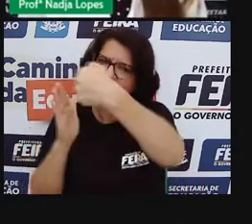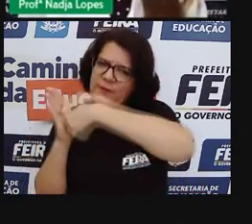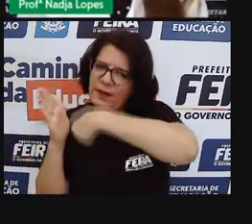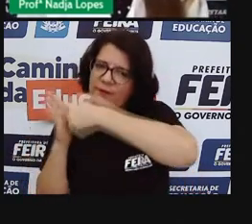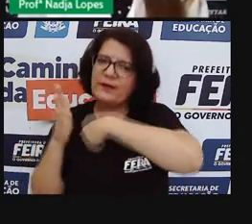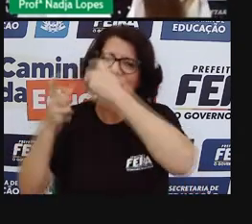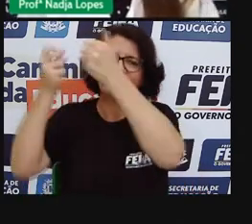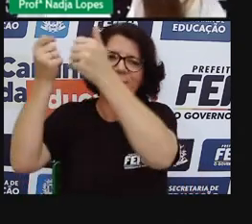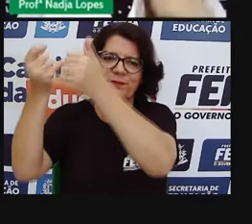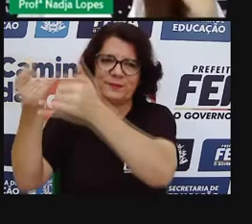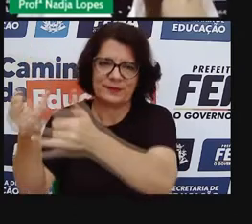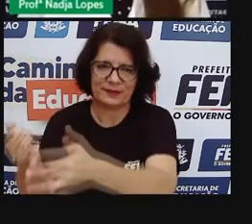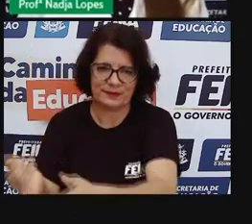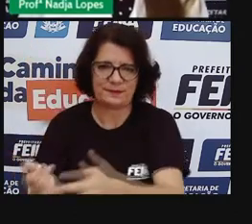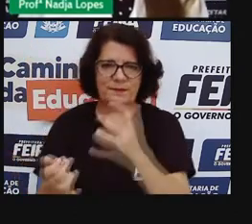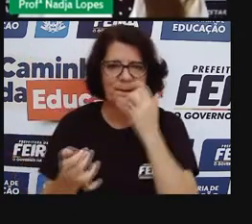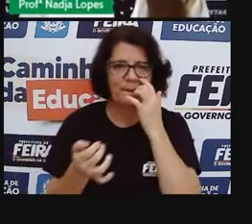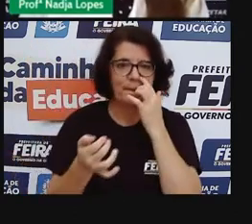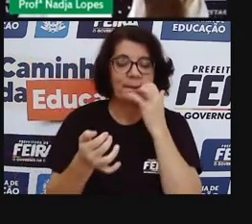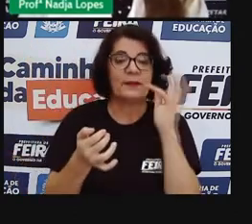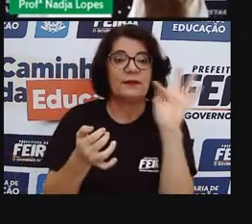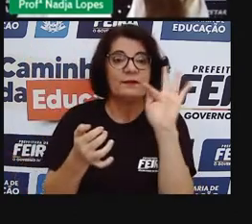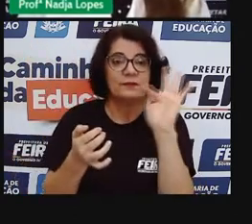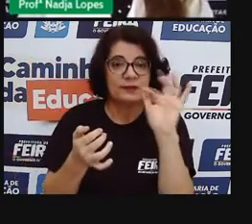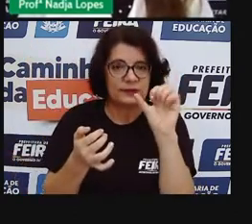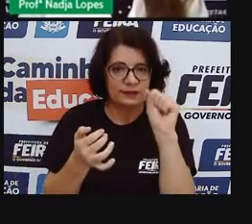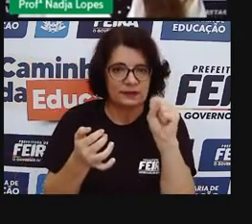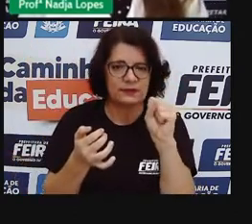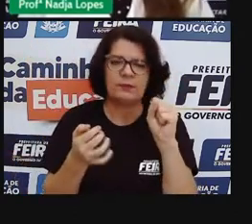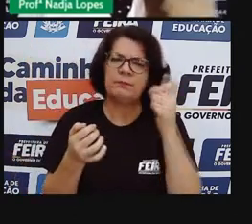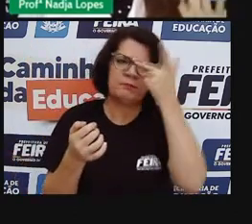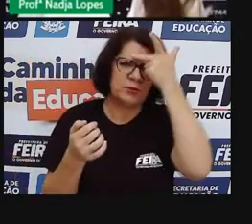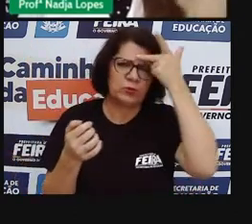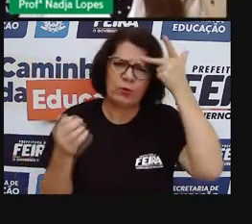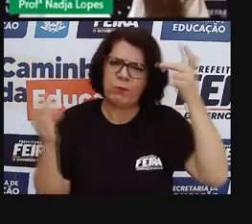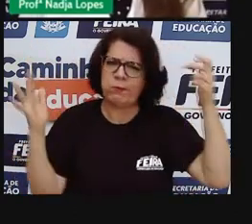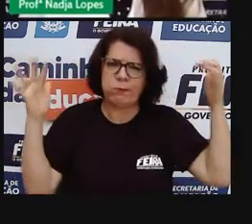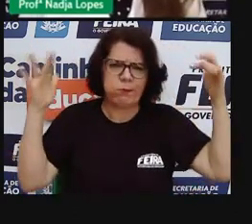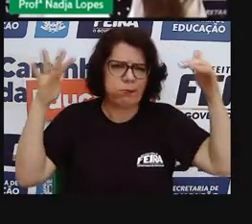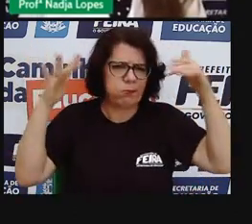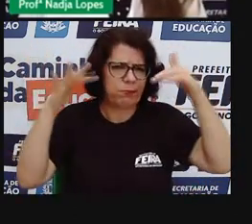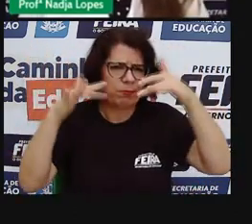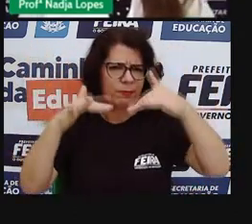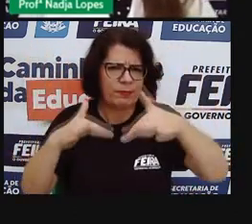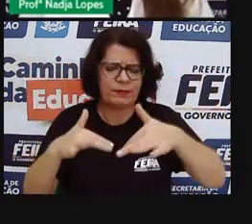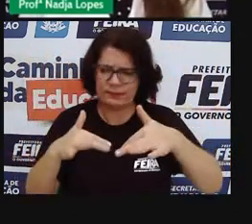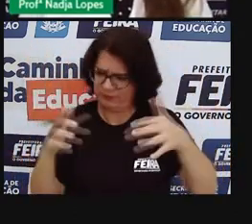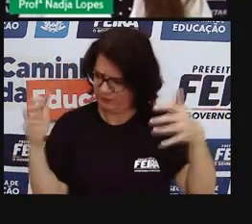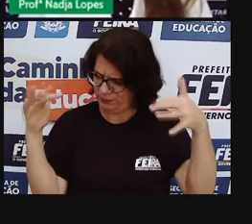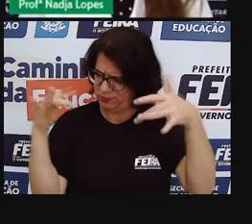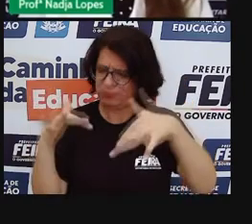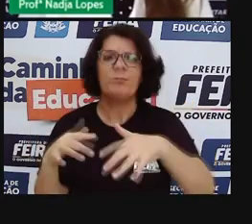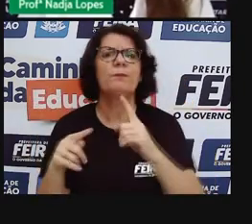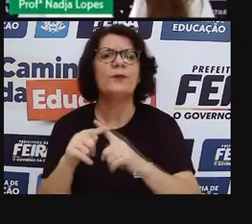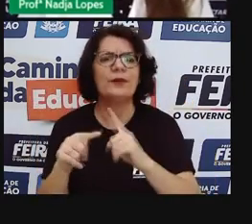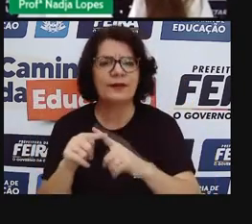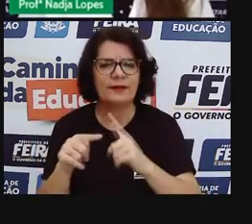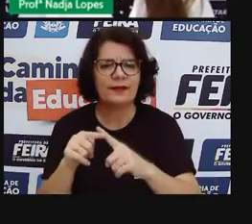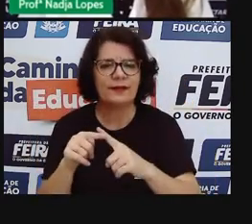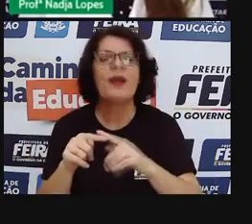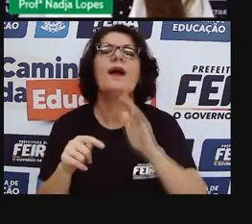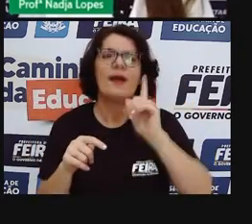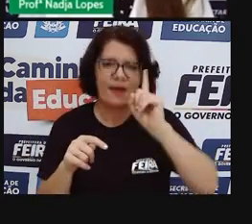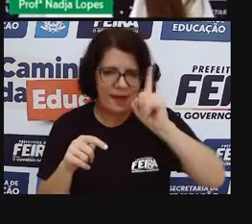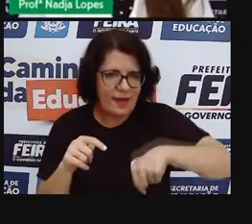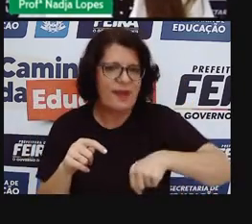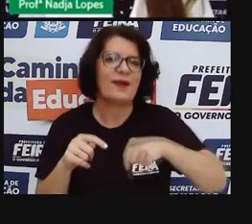cidade que atrai muitas pessoas por conta desse aspecto comercial, né? É um grande centro comercial. Tem